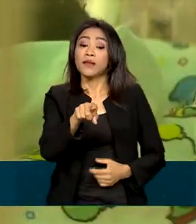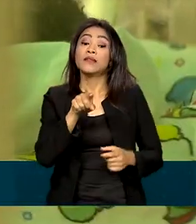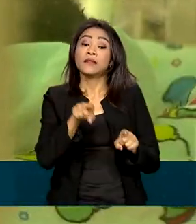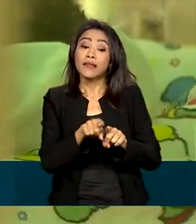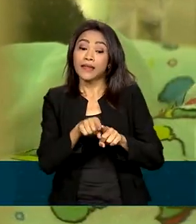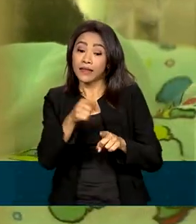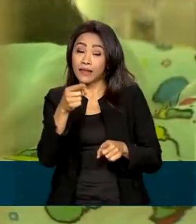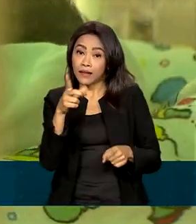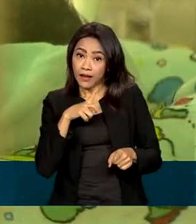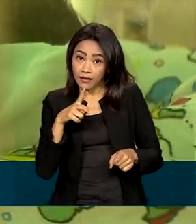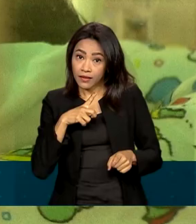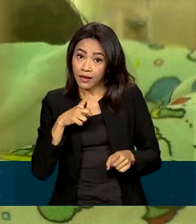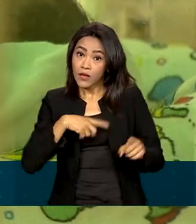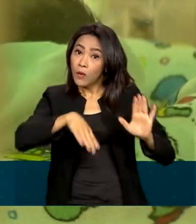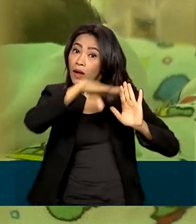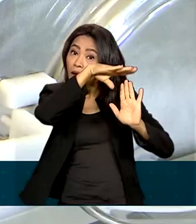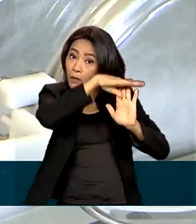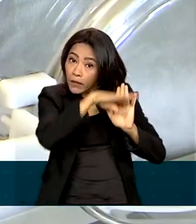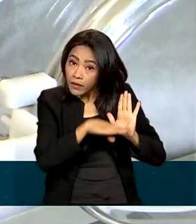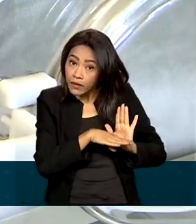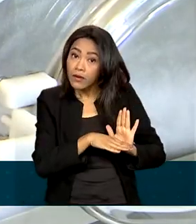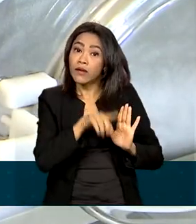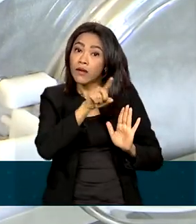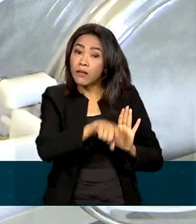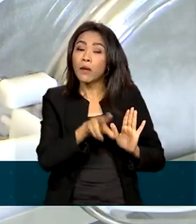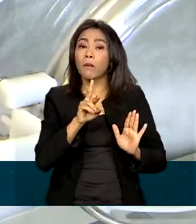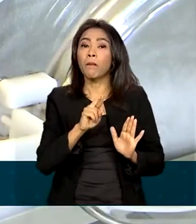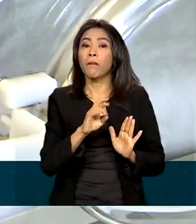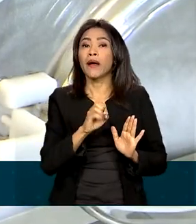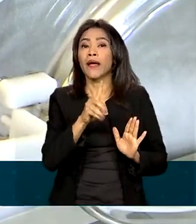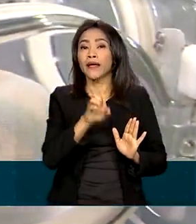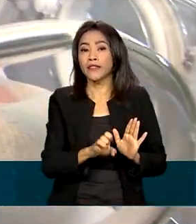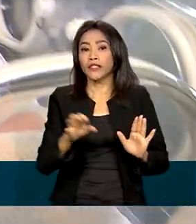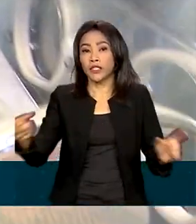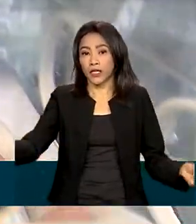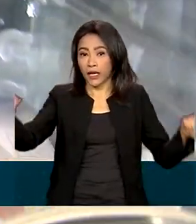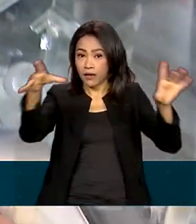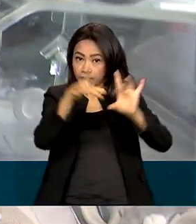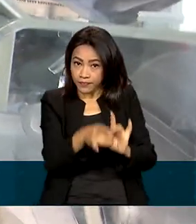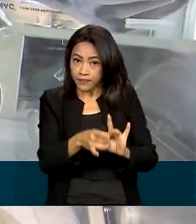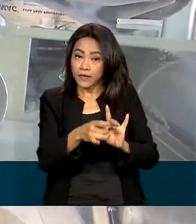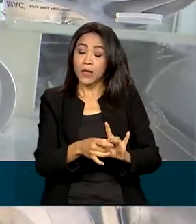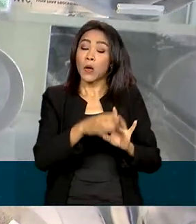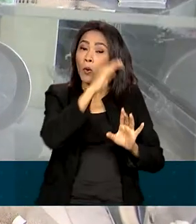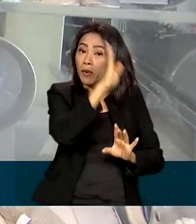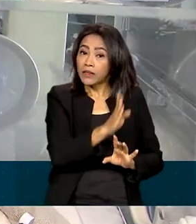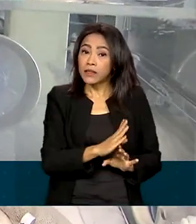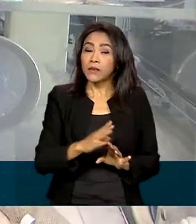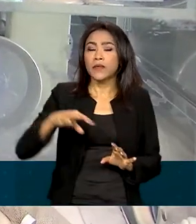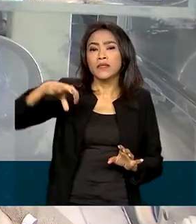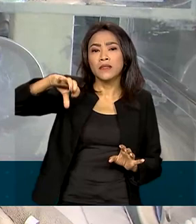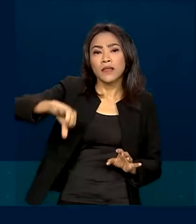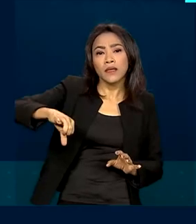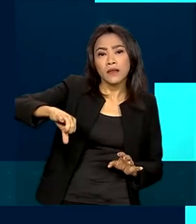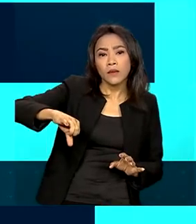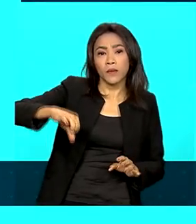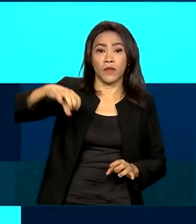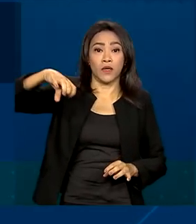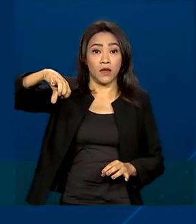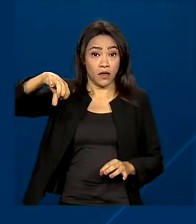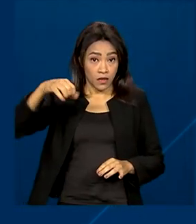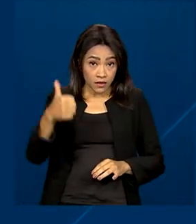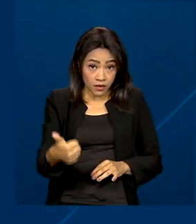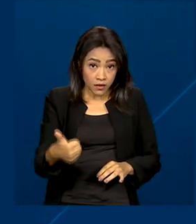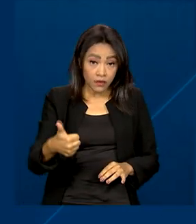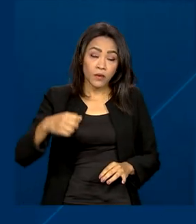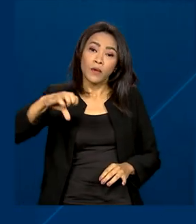está a Rede Materno-Infantil, compromisso firmado entre o Brasil e outros 192 países. A meta